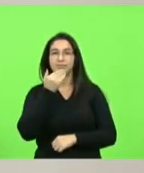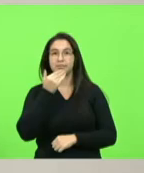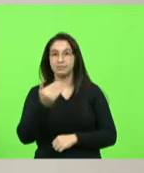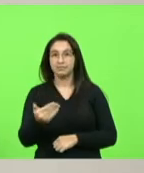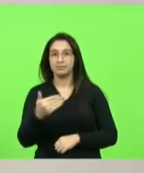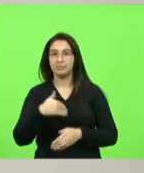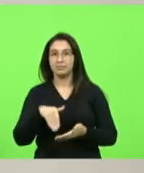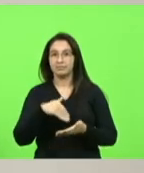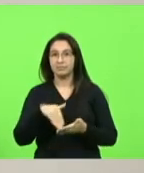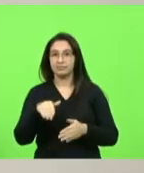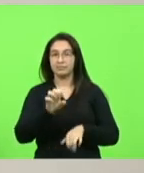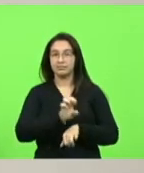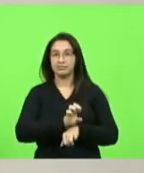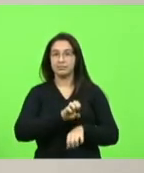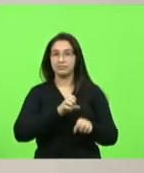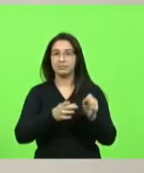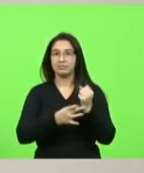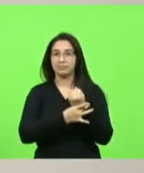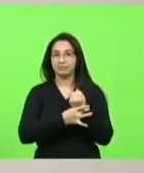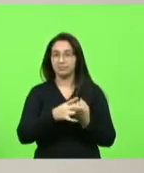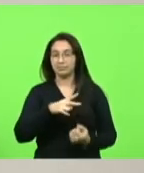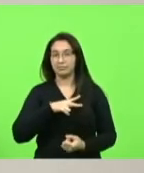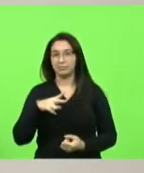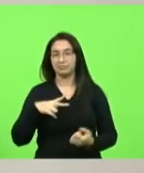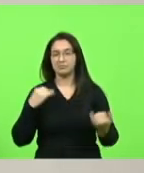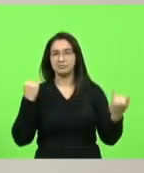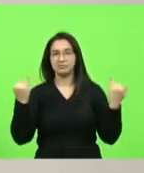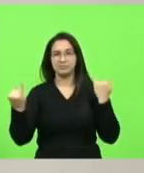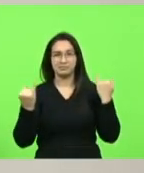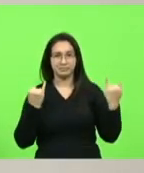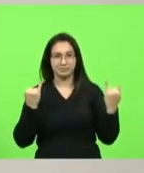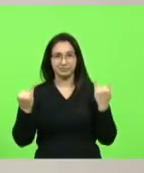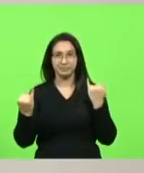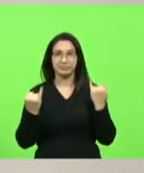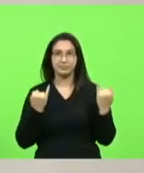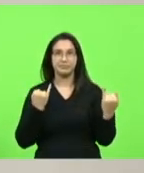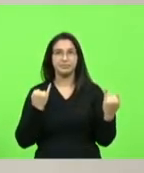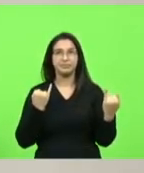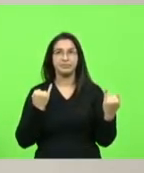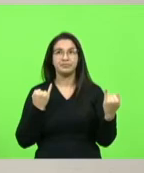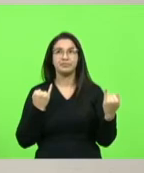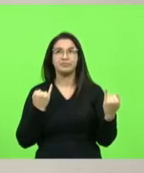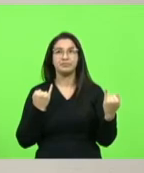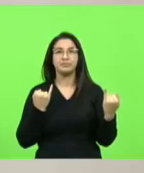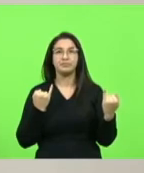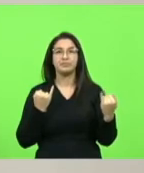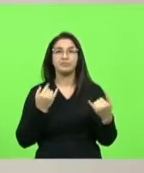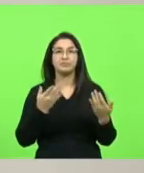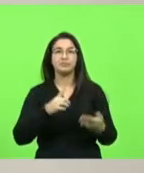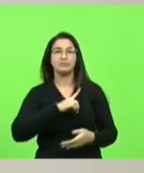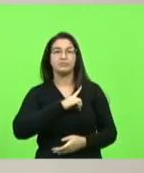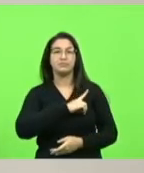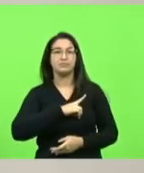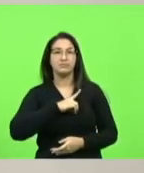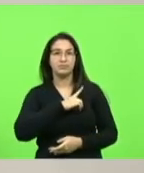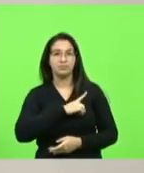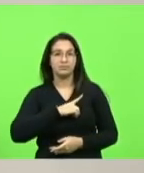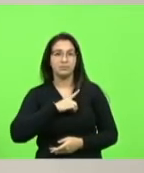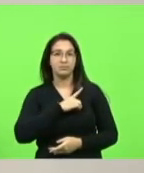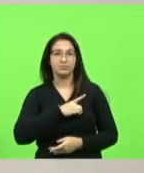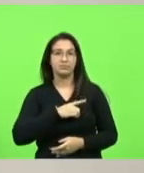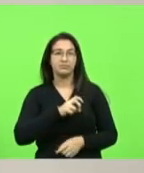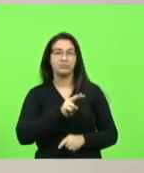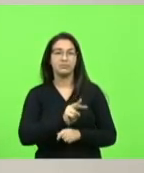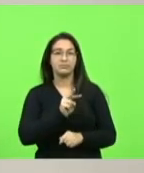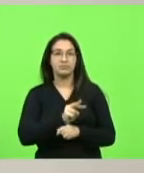secretário do estado da segurança pública informações acerca das delegacias especializadas na proteção de crianças